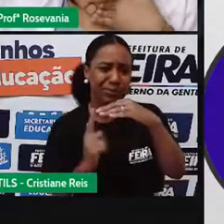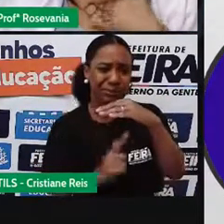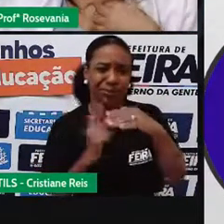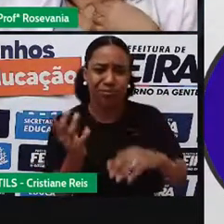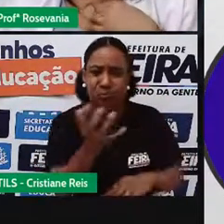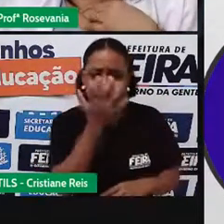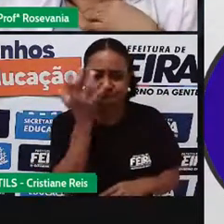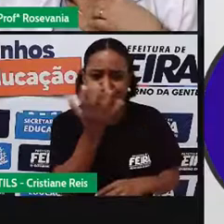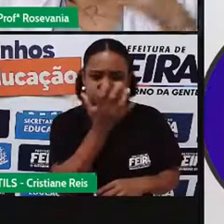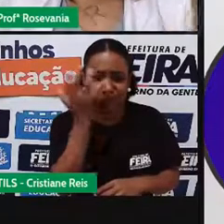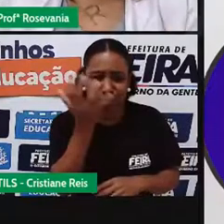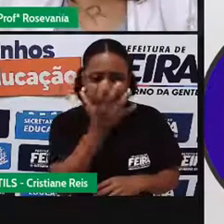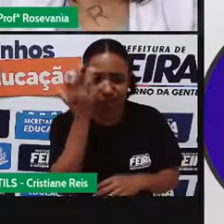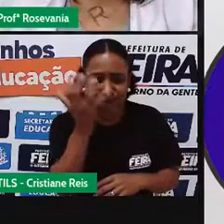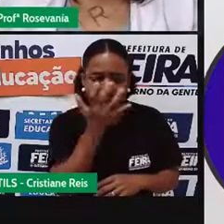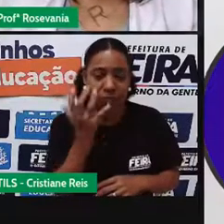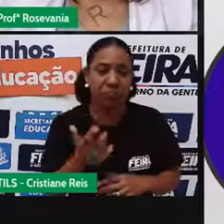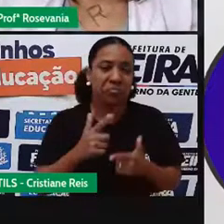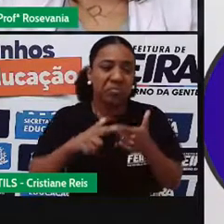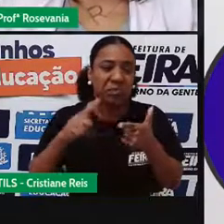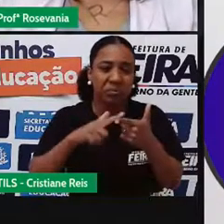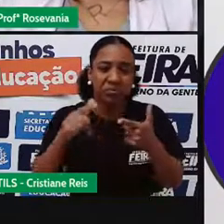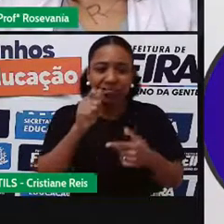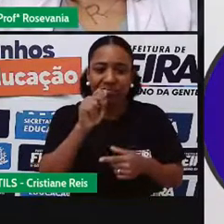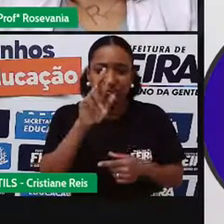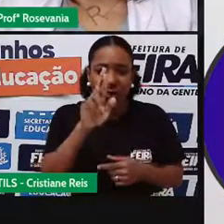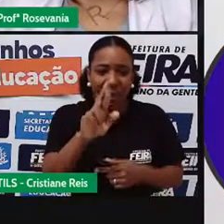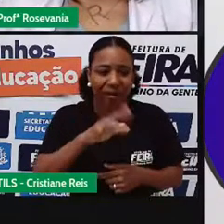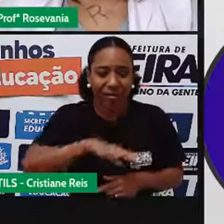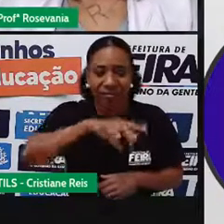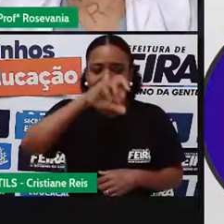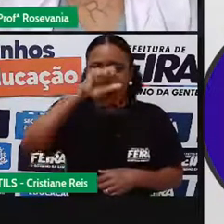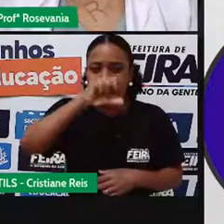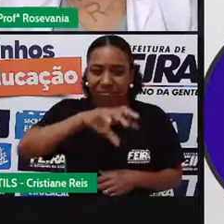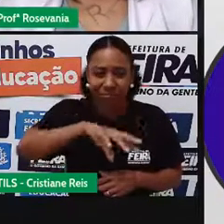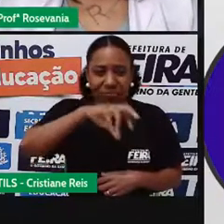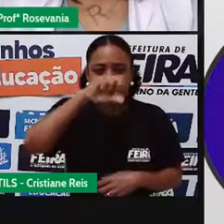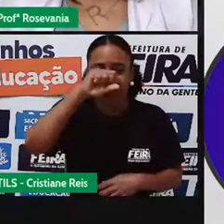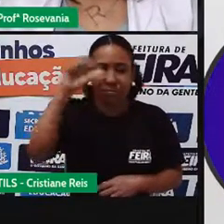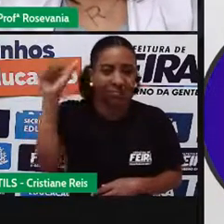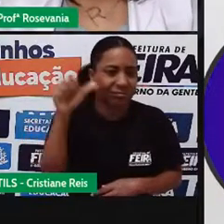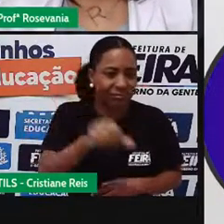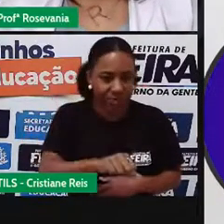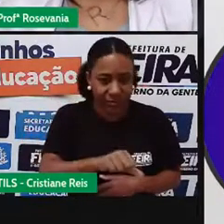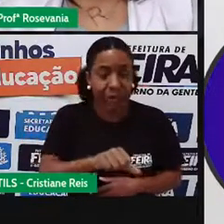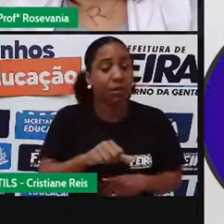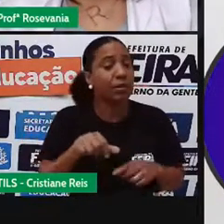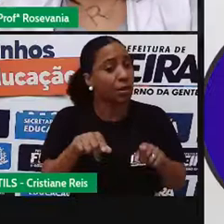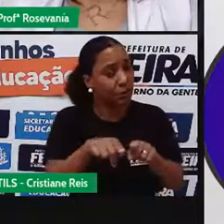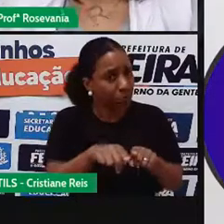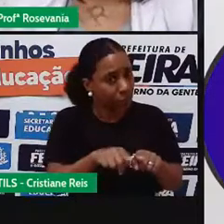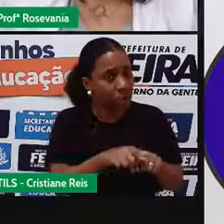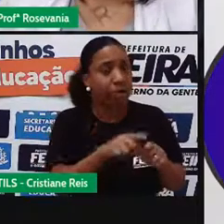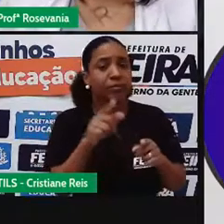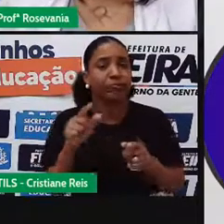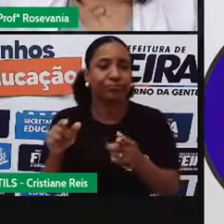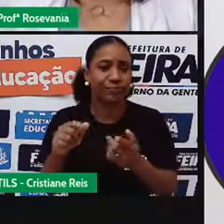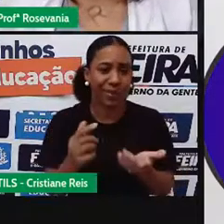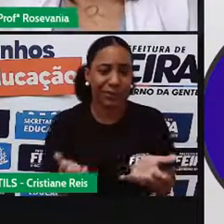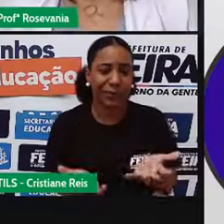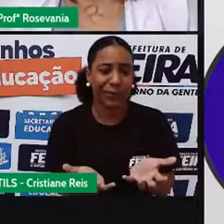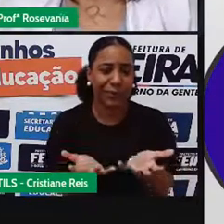trazendo problemas respiratórios, né, para as pessoas para o meio ambiente também tem um impacto aí porque vai aumentar as